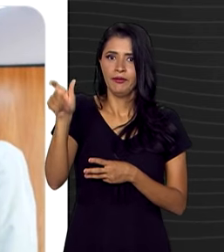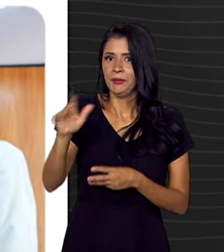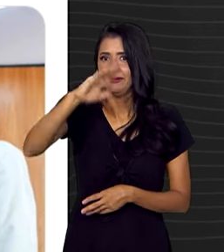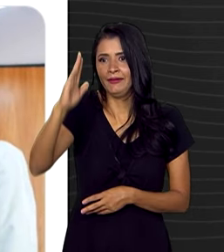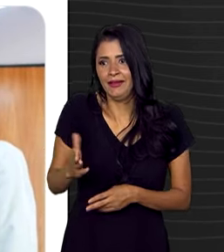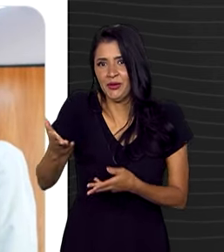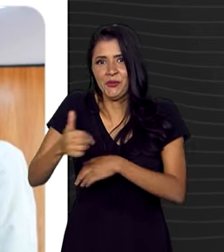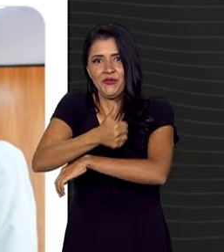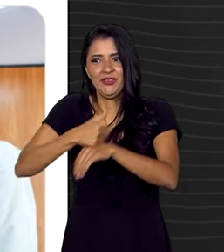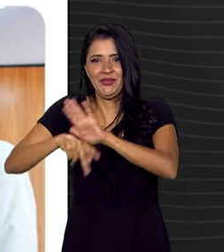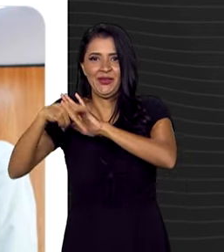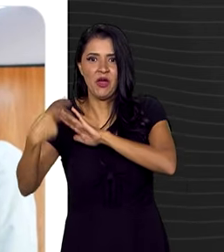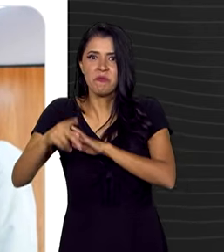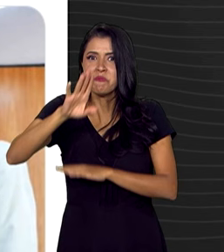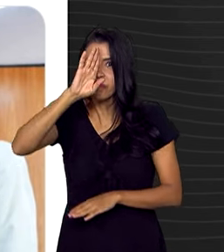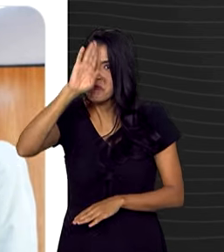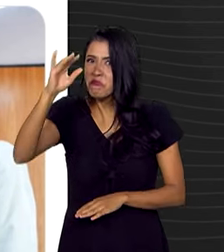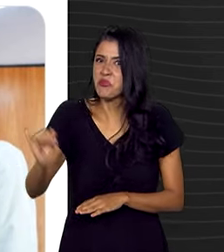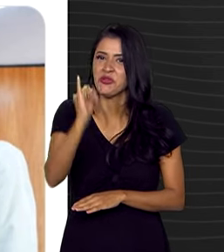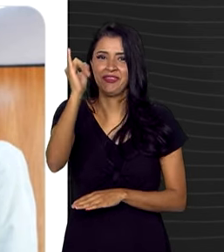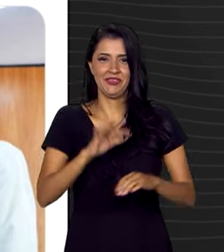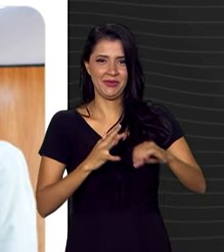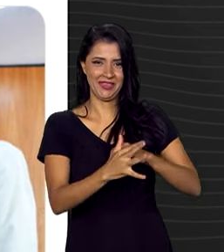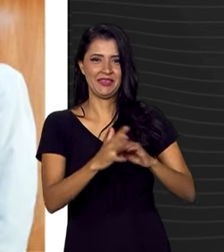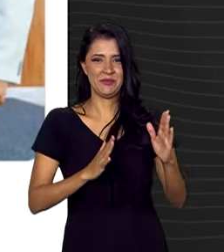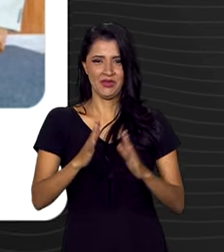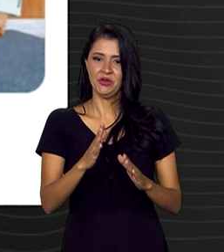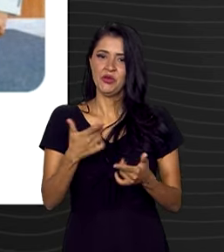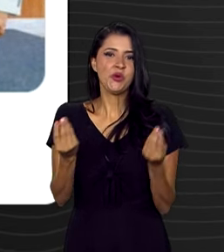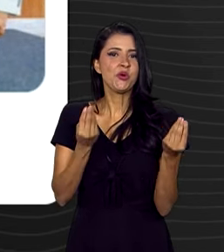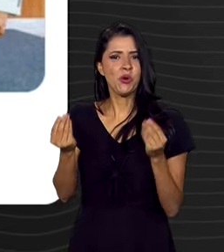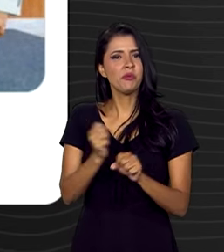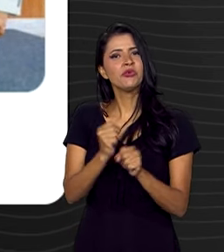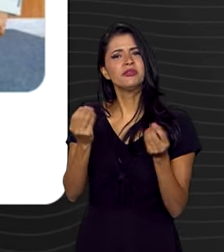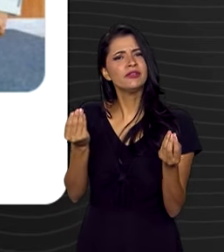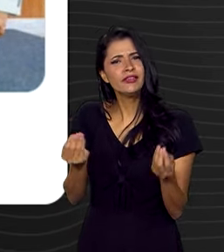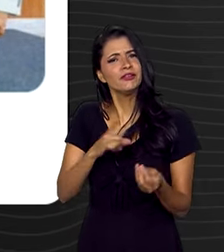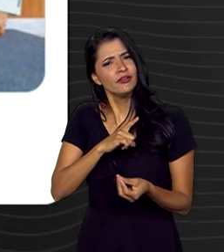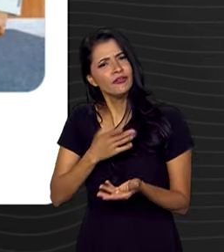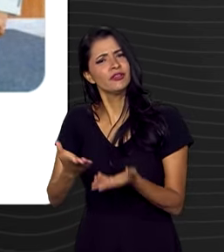brasileiros, que foram cruciais no combate à pandemia, por exemplo, não seria possível existir o SUS. profissão profissão Sistema